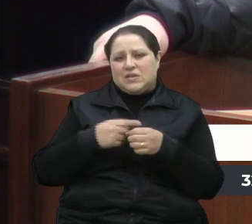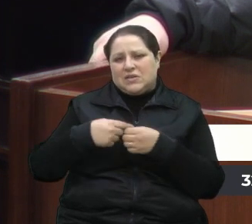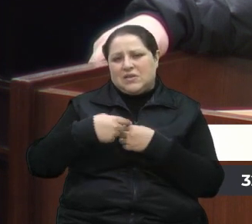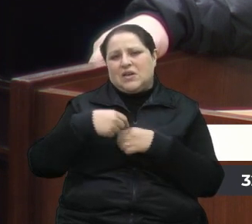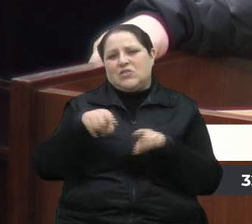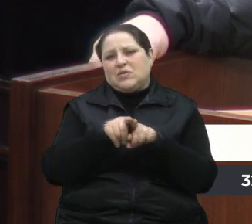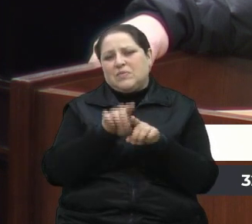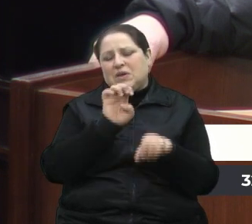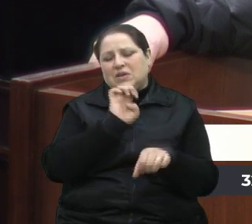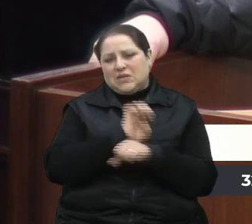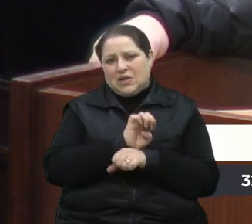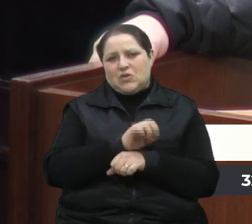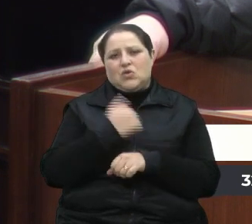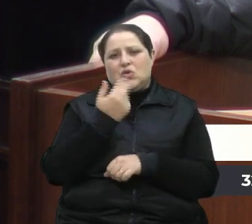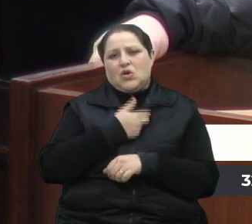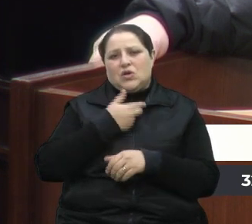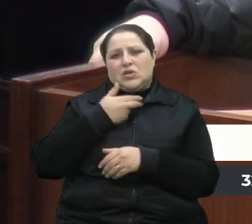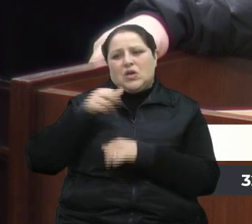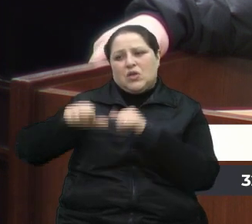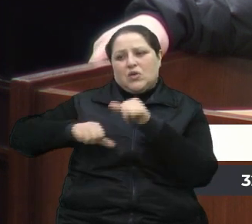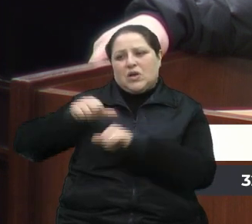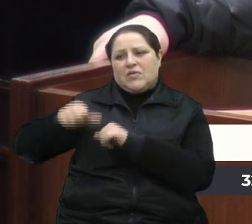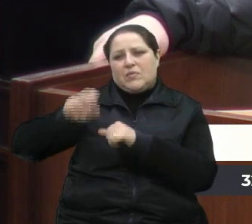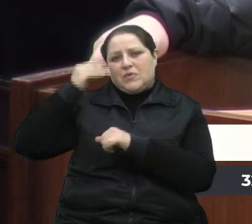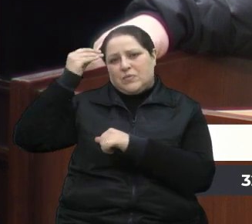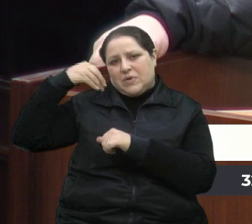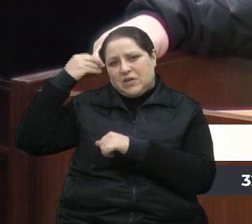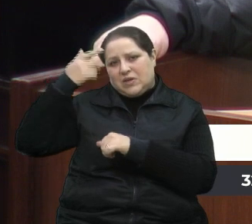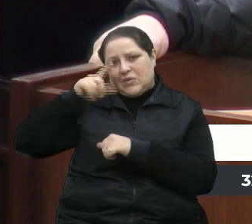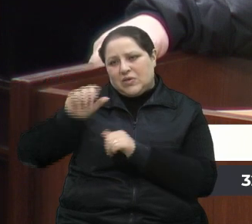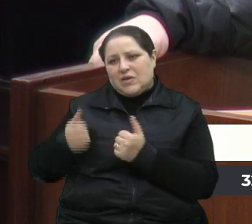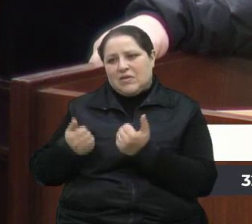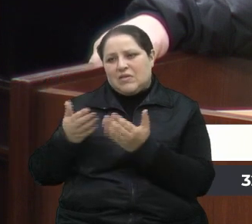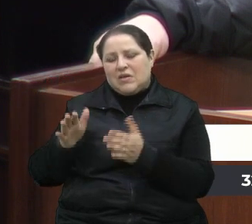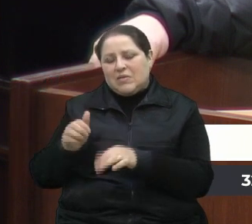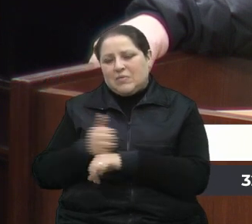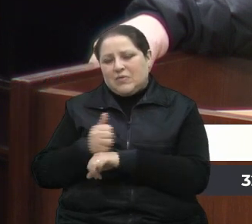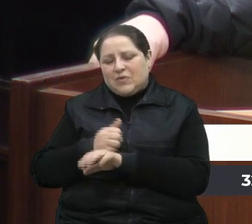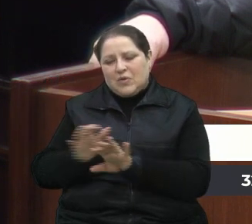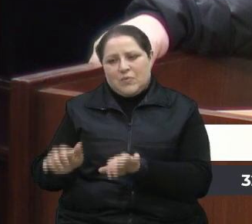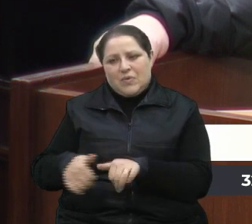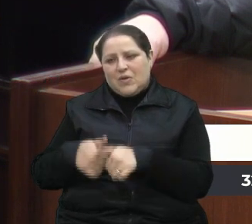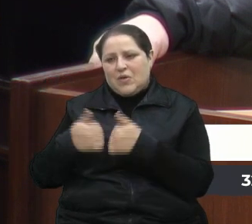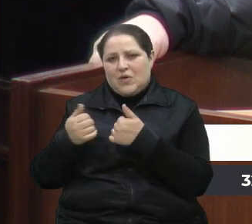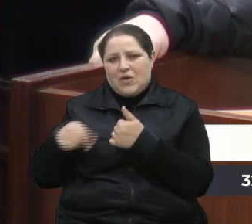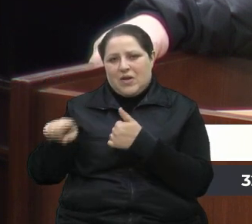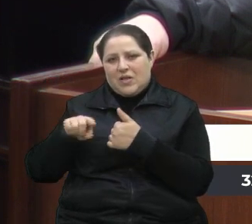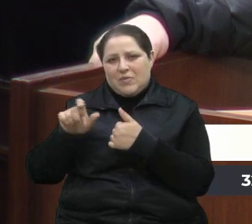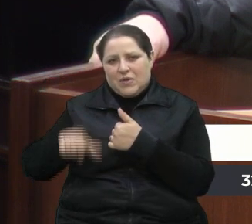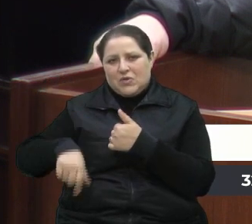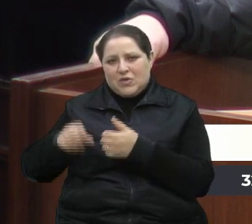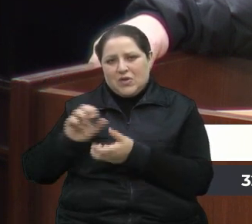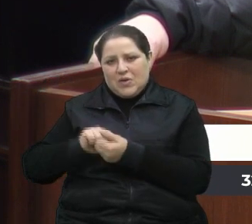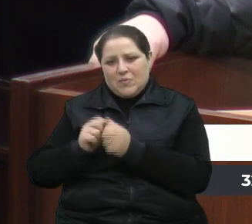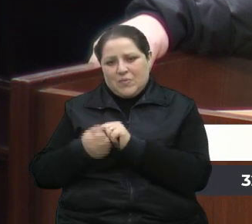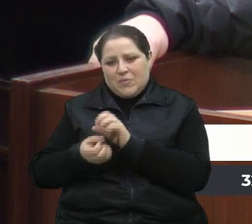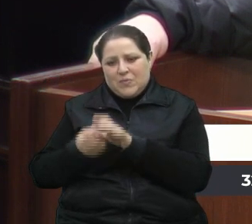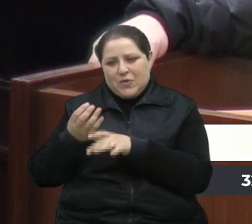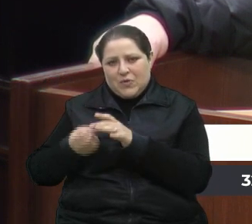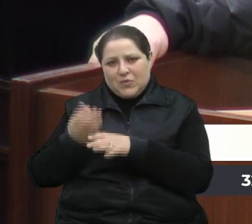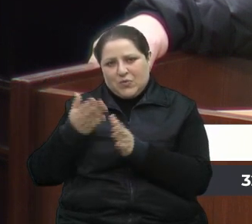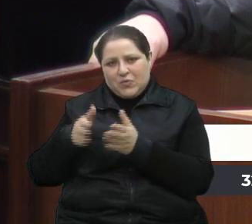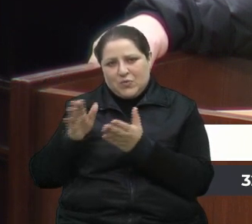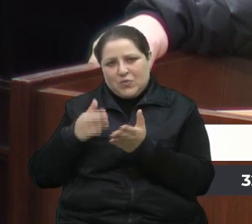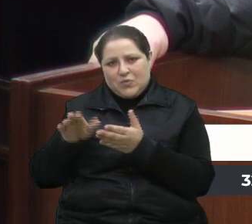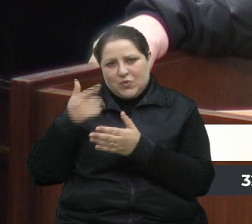trocava experiências para poder aperfeiçoar o que aquelas pessoas estavam produzindo para poder vender. E a